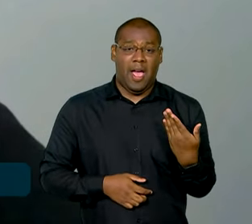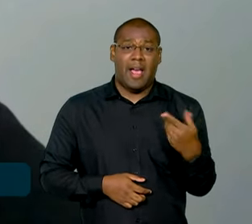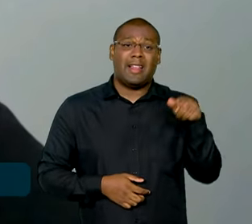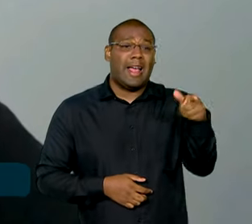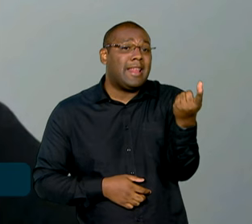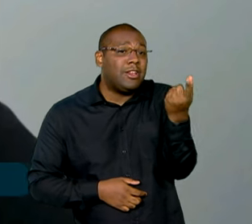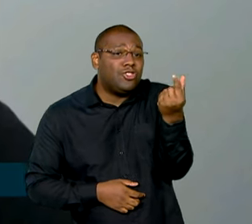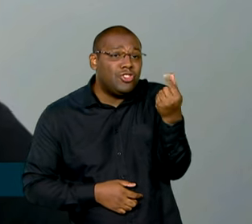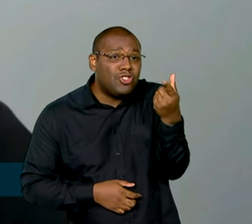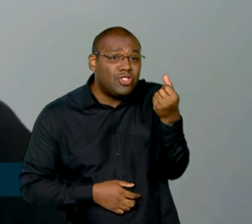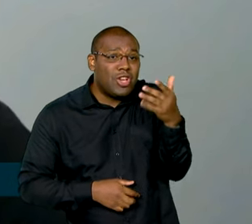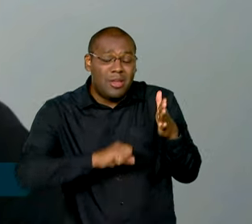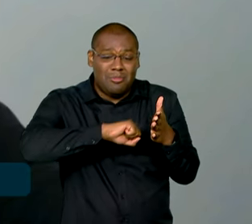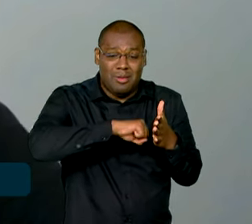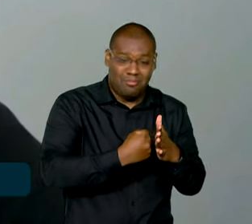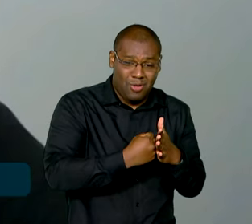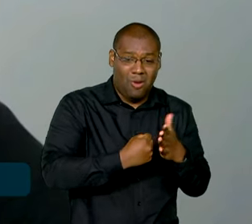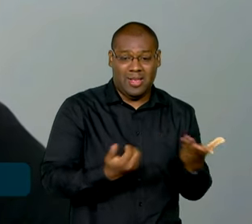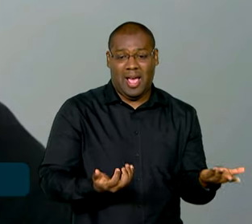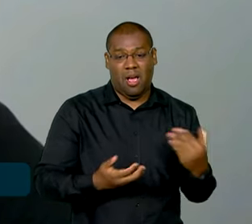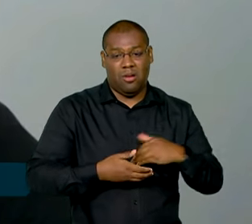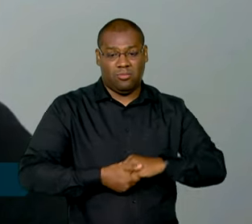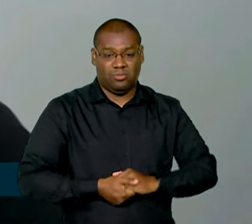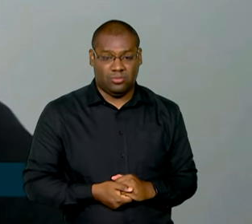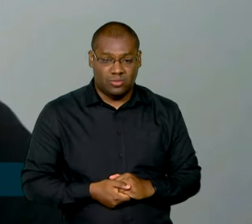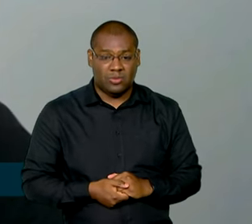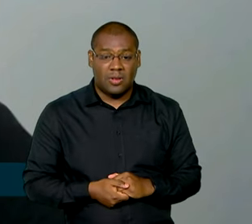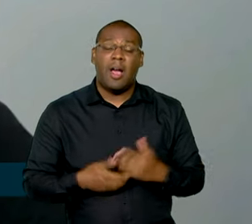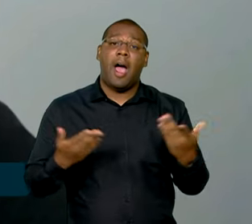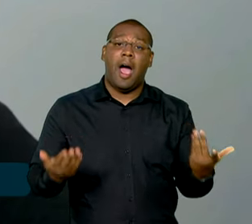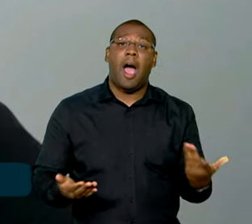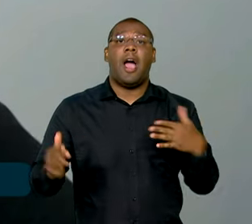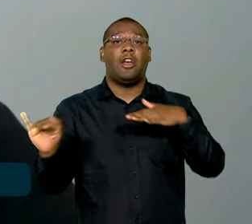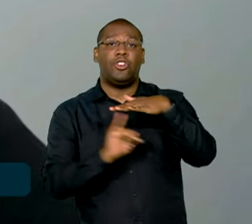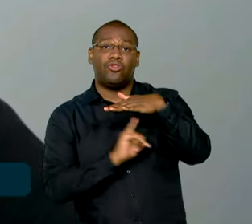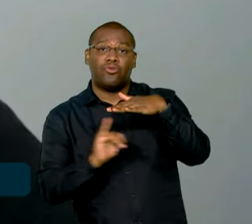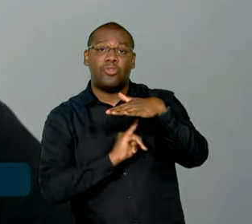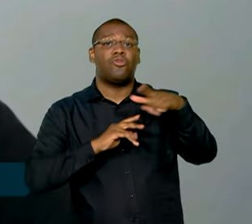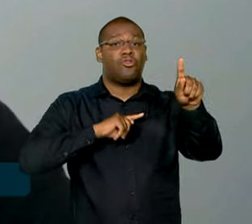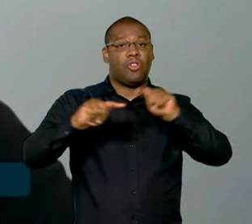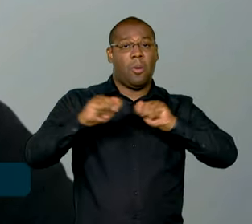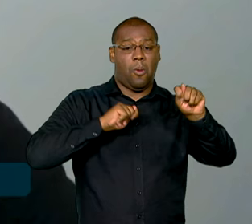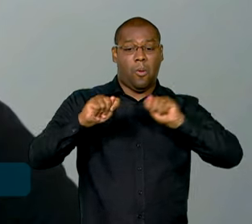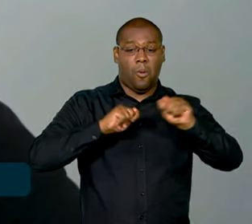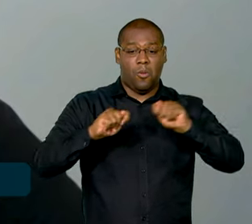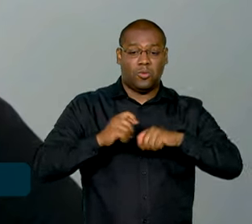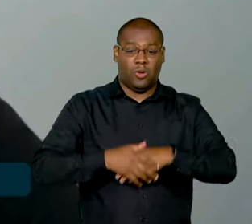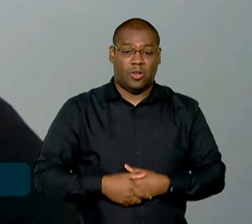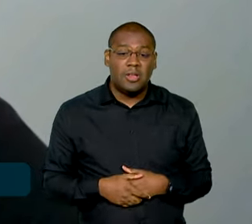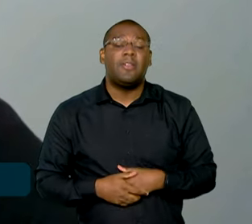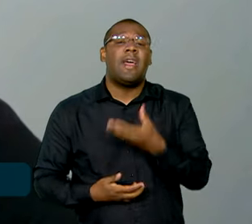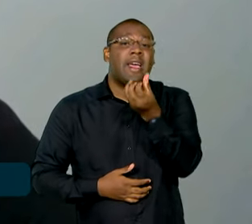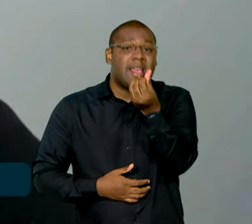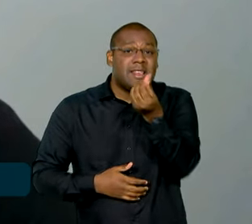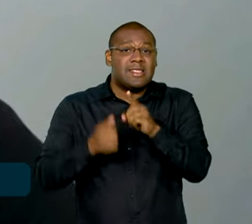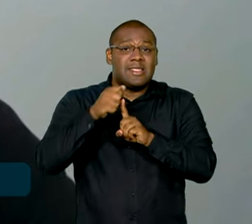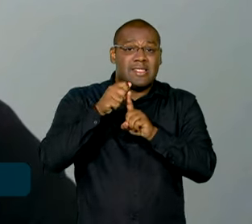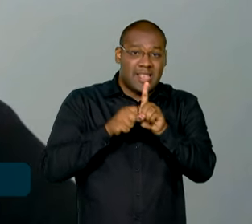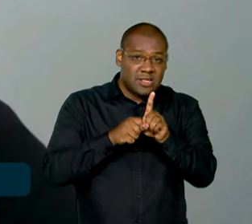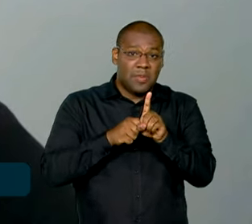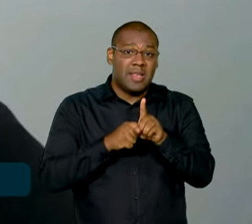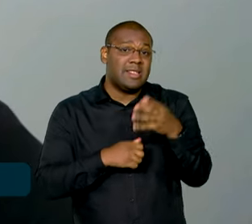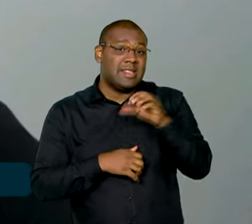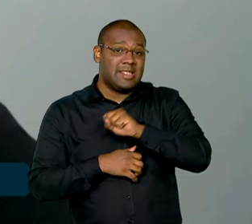Então, até mesmo atendendo a recomendações dos órgãos de controle, a partir dos seis meses, se essa conta não tiver